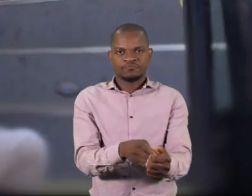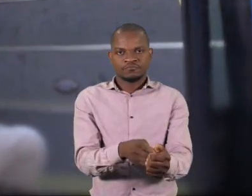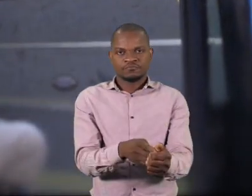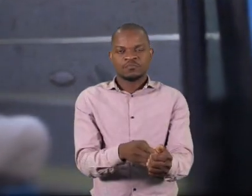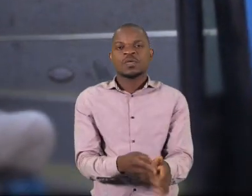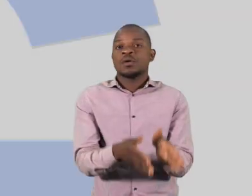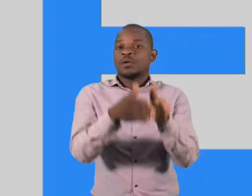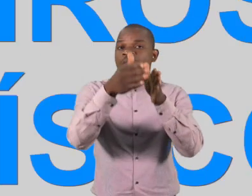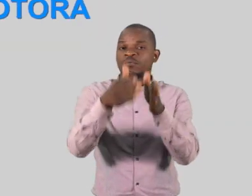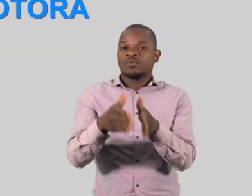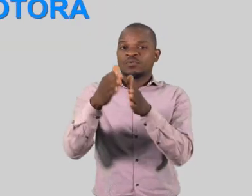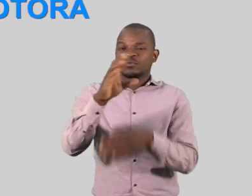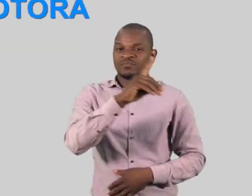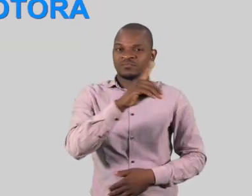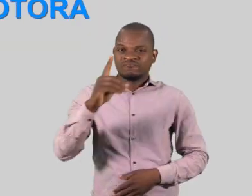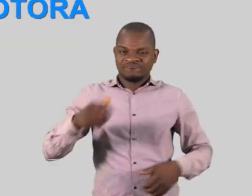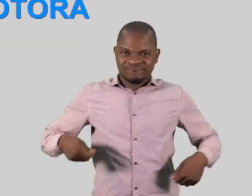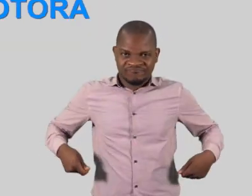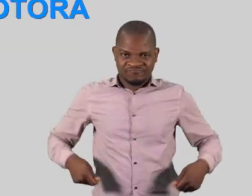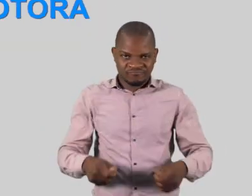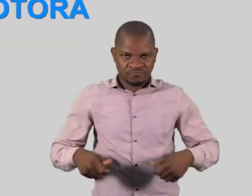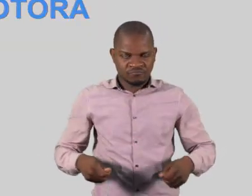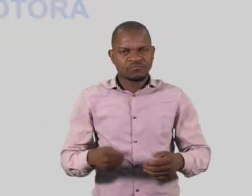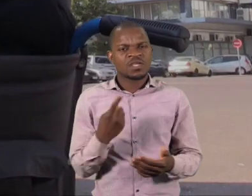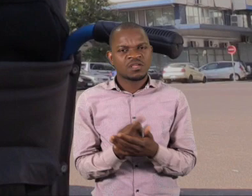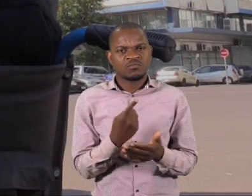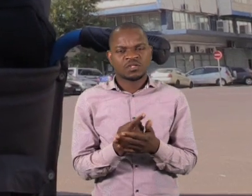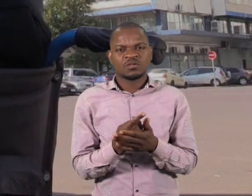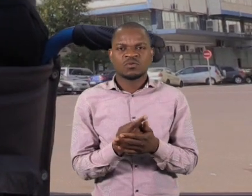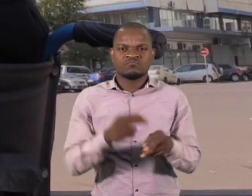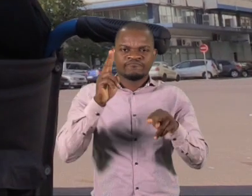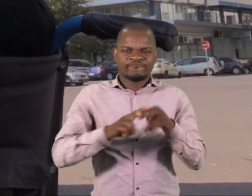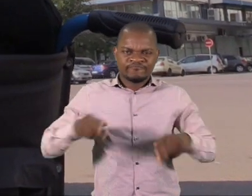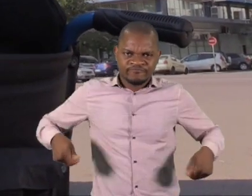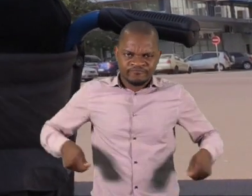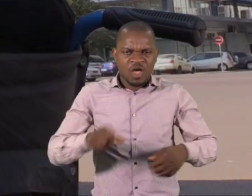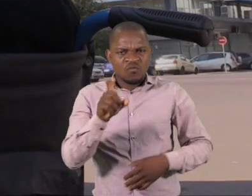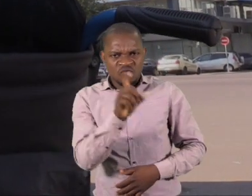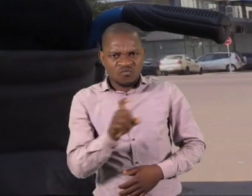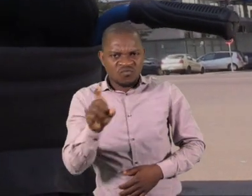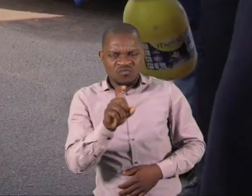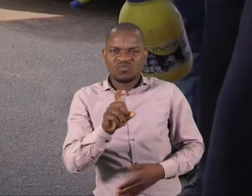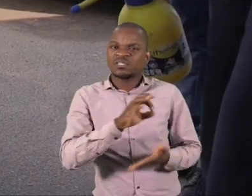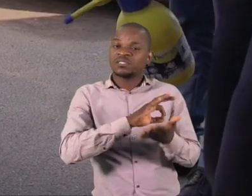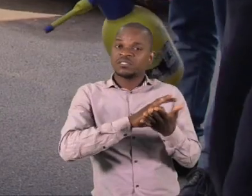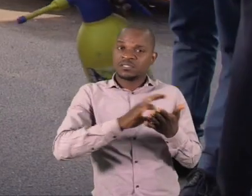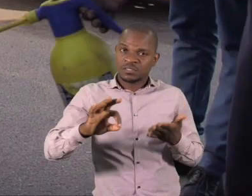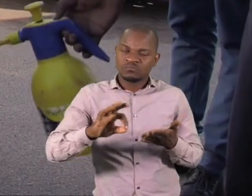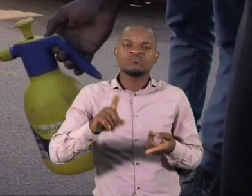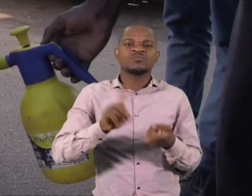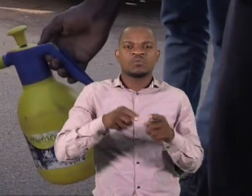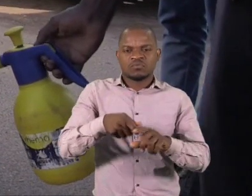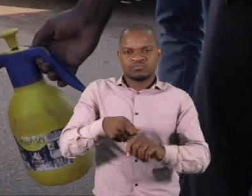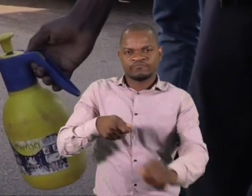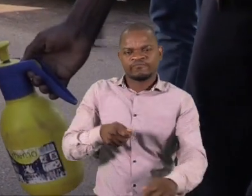seguintes métodos. Passageiros com deficiência física motora Desinfetar todas as zonas de apoio da cadeira de